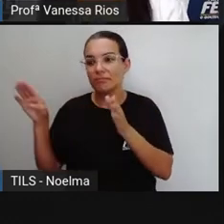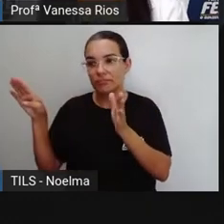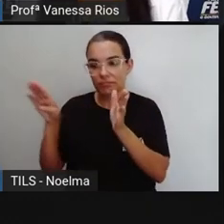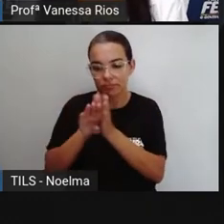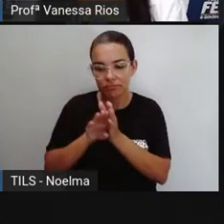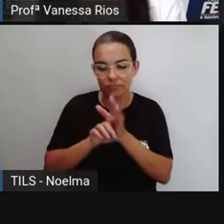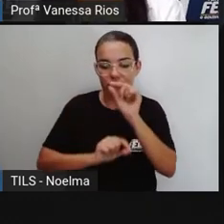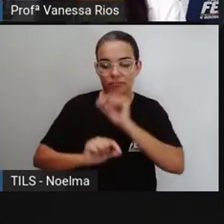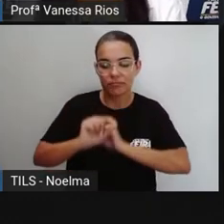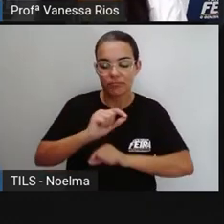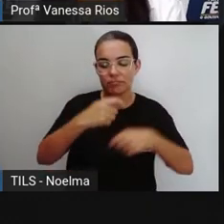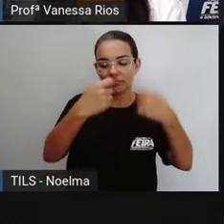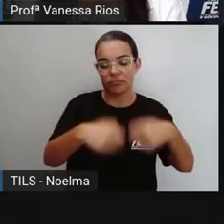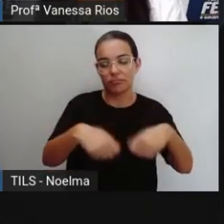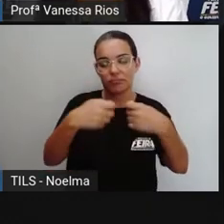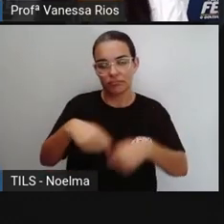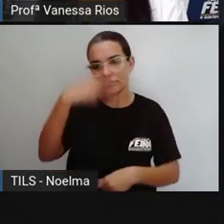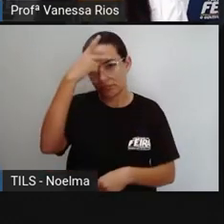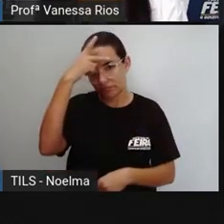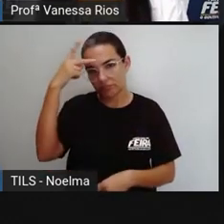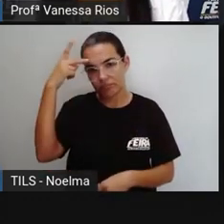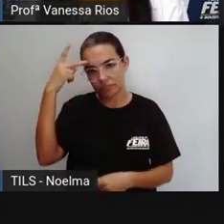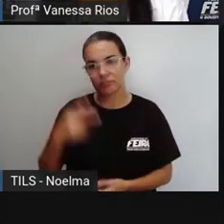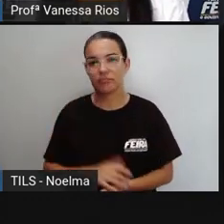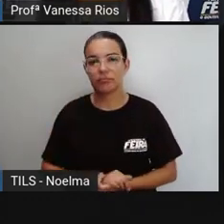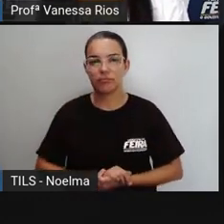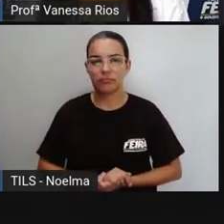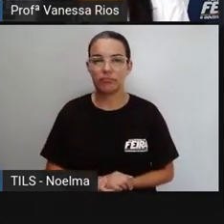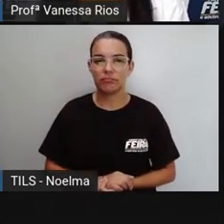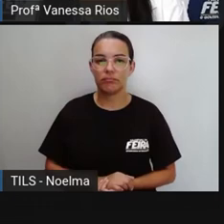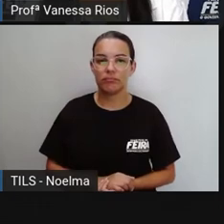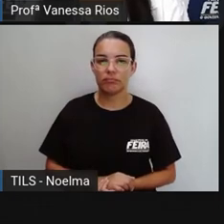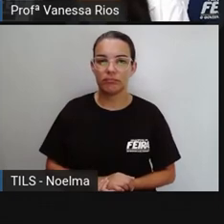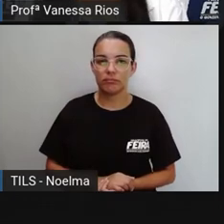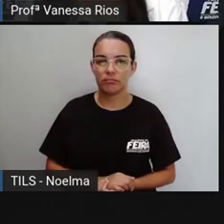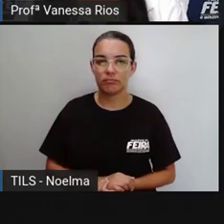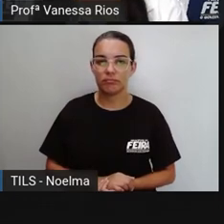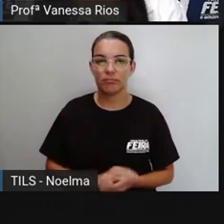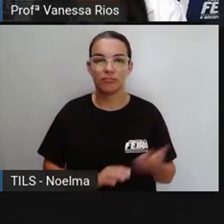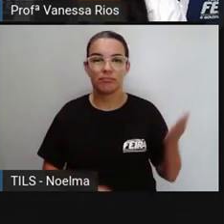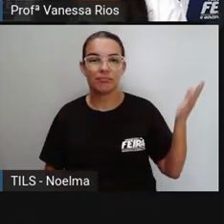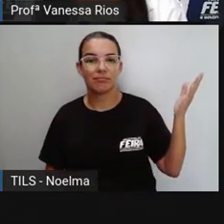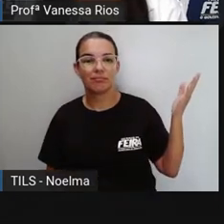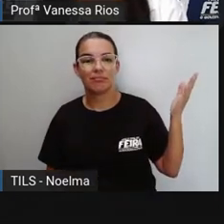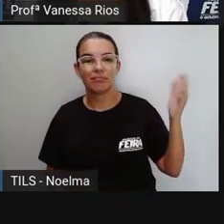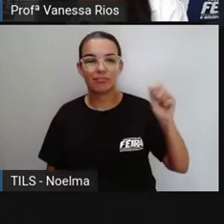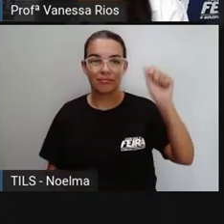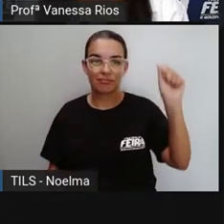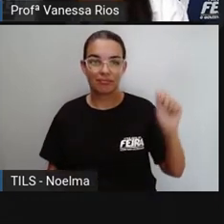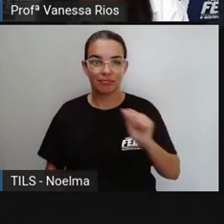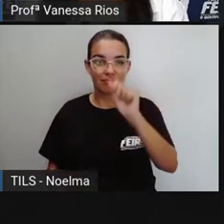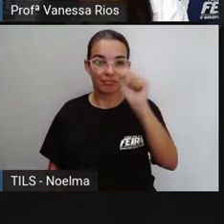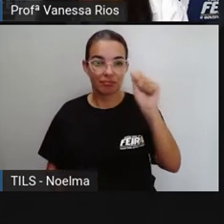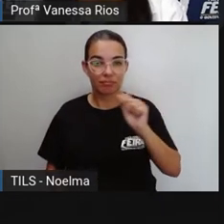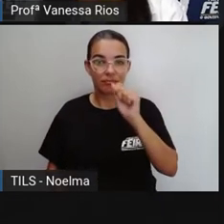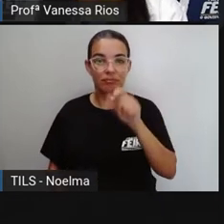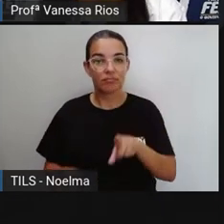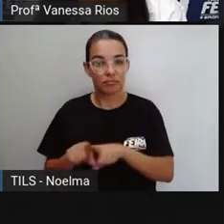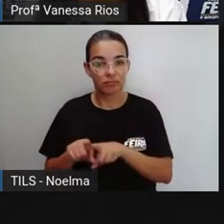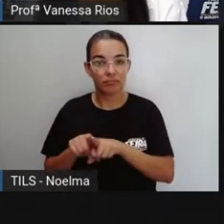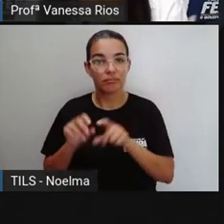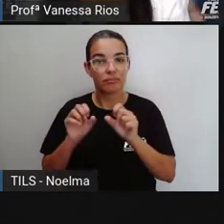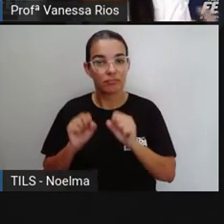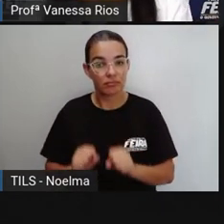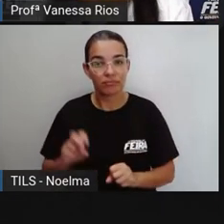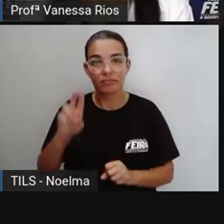às necessidades das pessoas. Mas as associações, elas também podem ser usadas